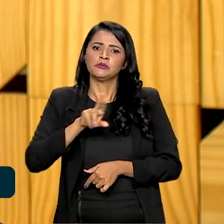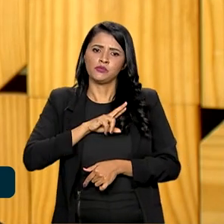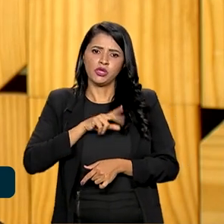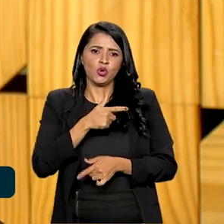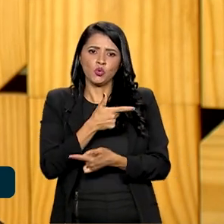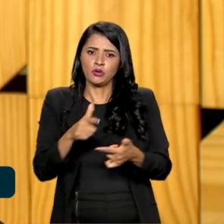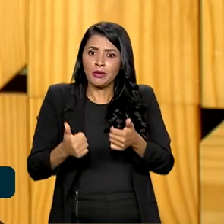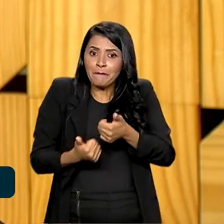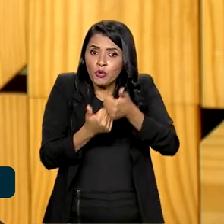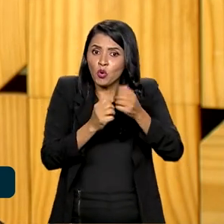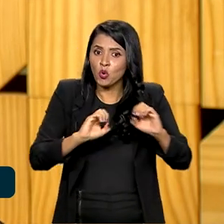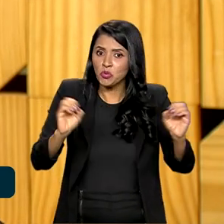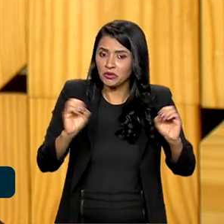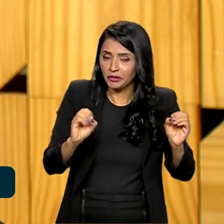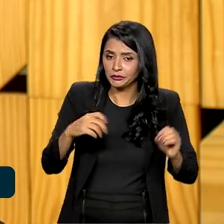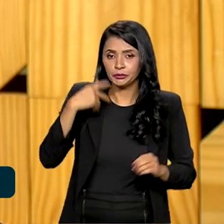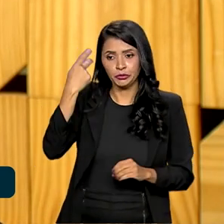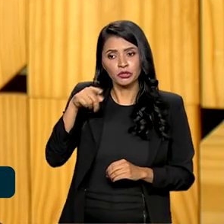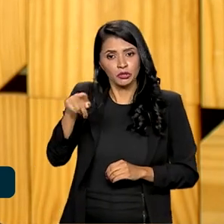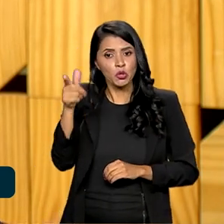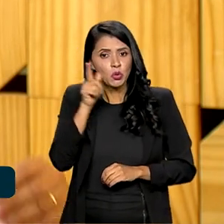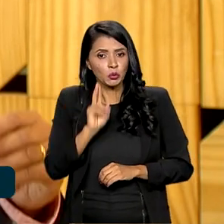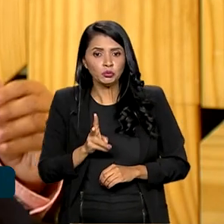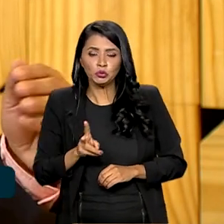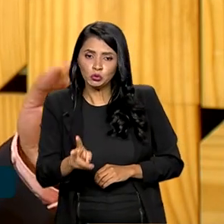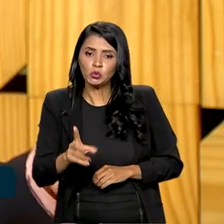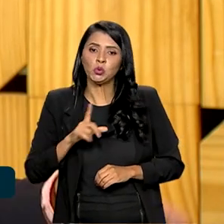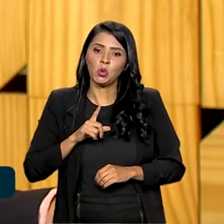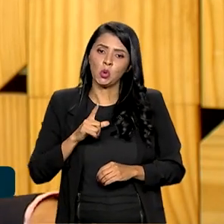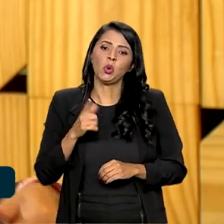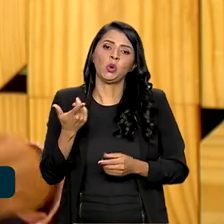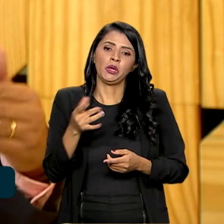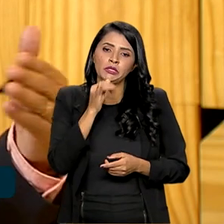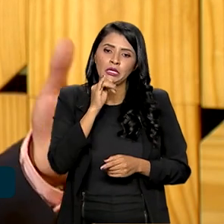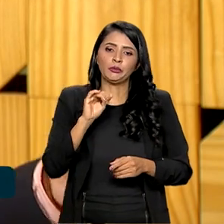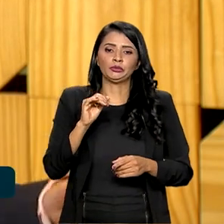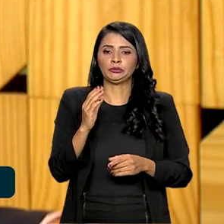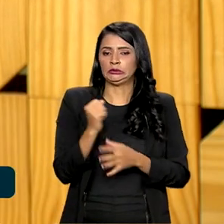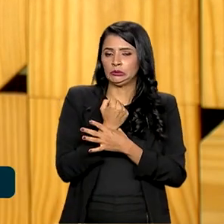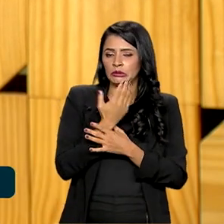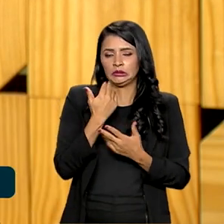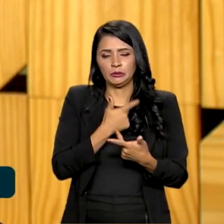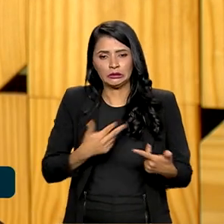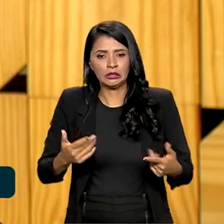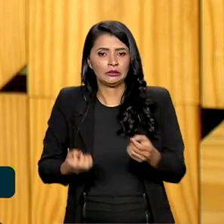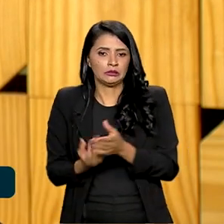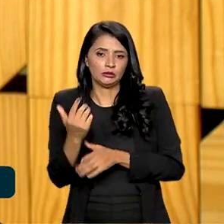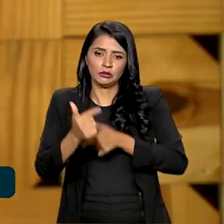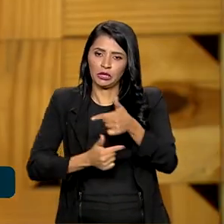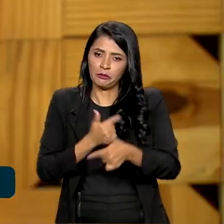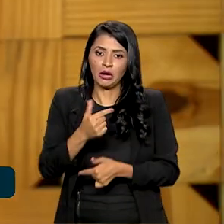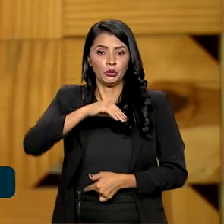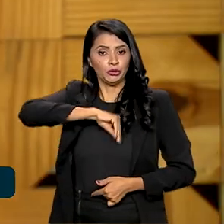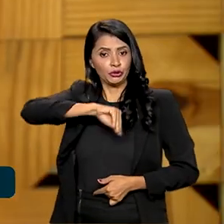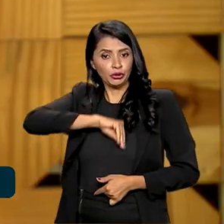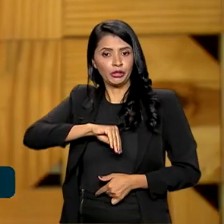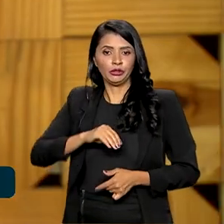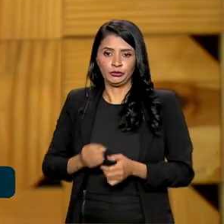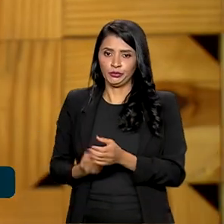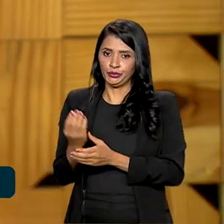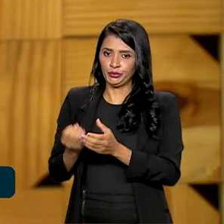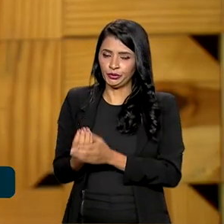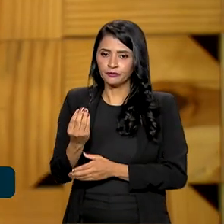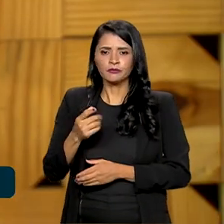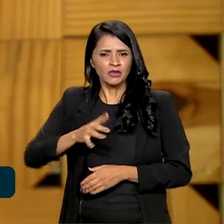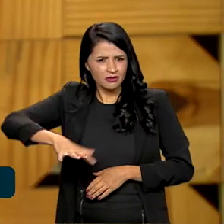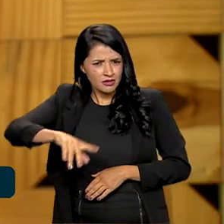sem o apoio de políticas públicas, a questões fundamentais como segurança alimentar, geração de trabalho e renda. E esse